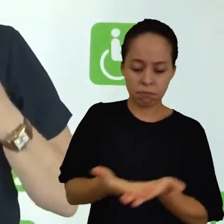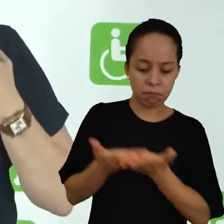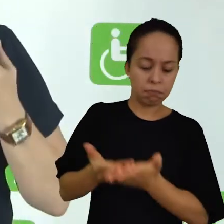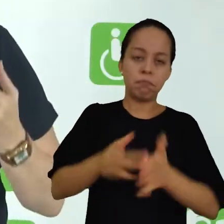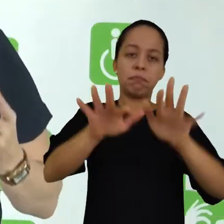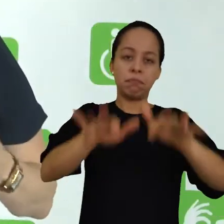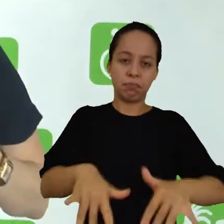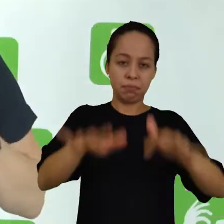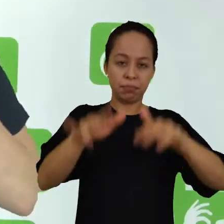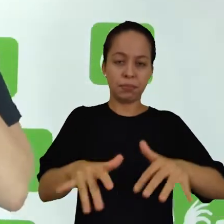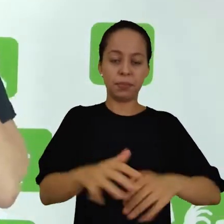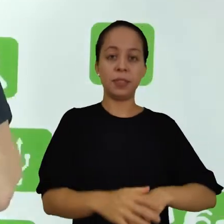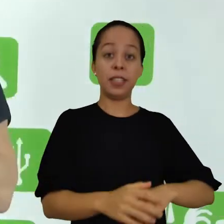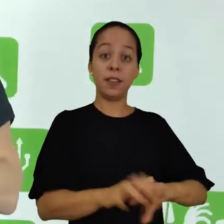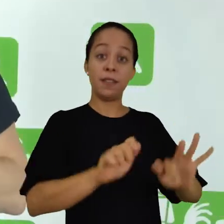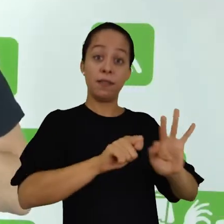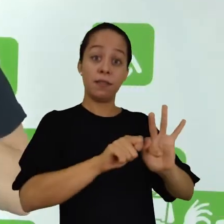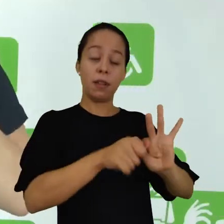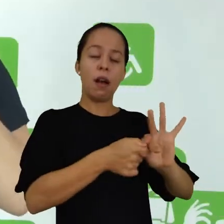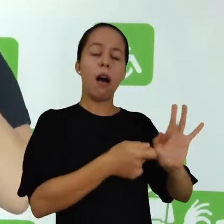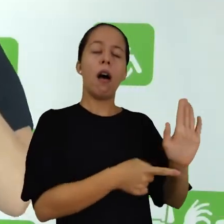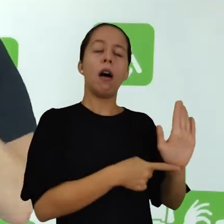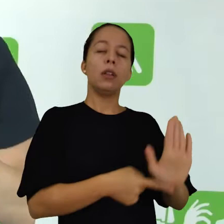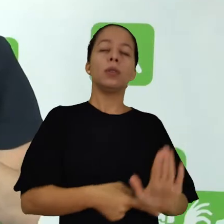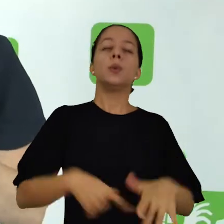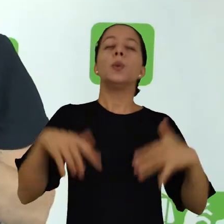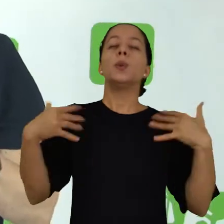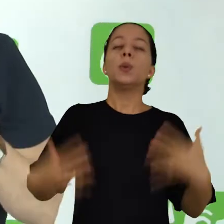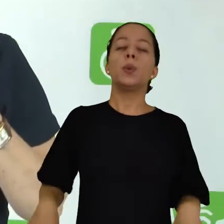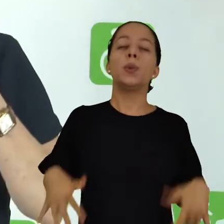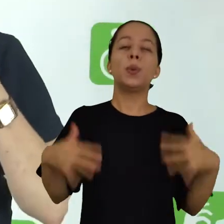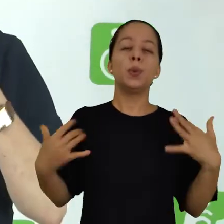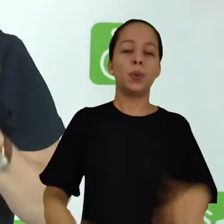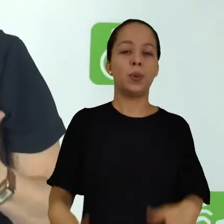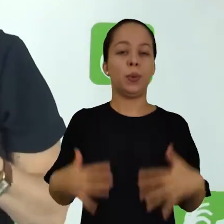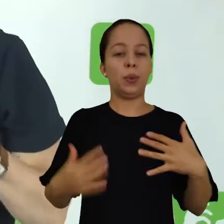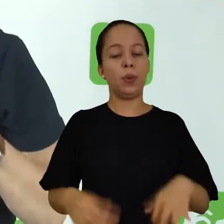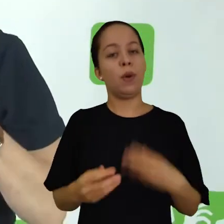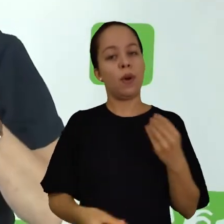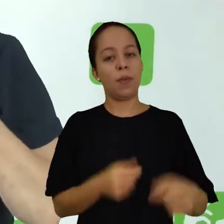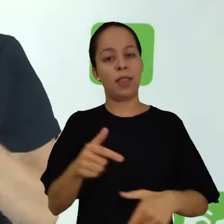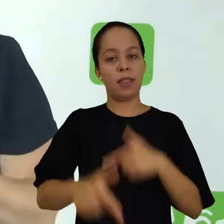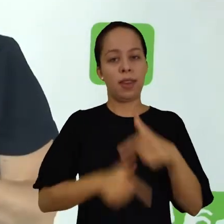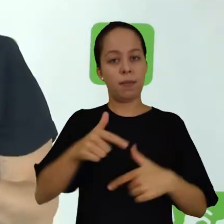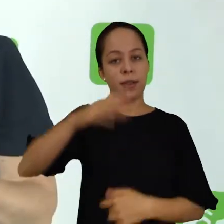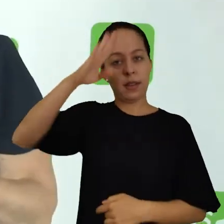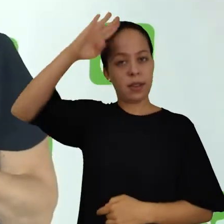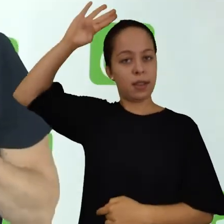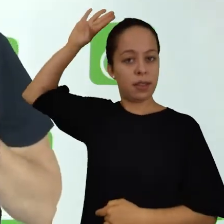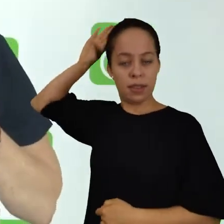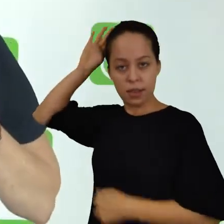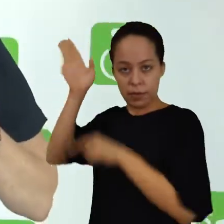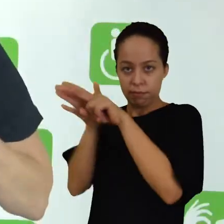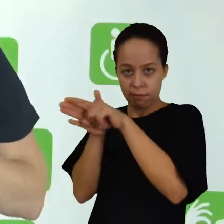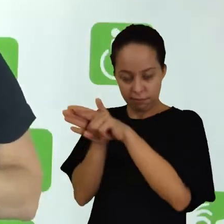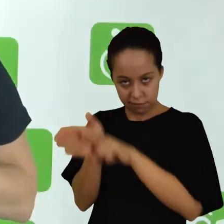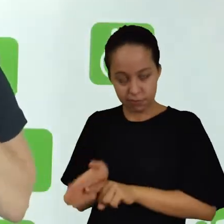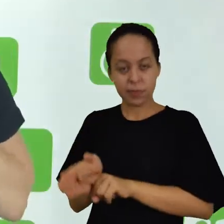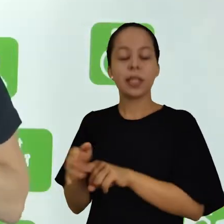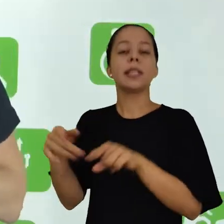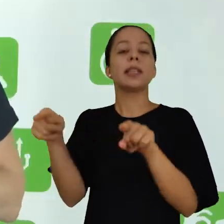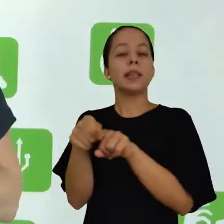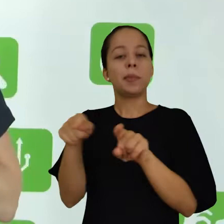O fichamento facilita muito a execução dos trabalhos acadêmicos, facilita